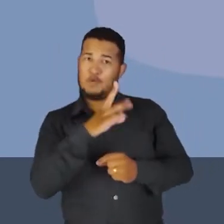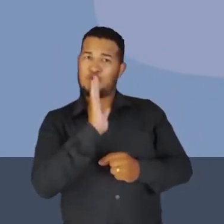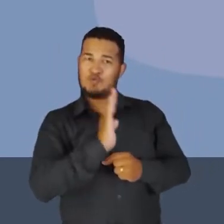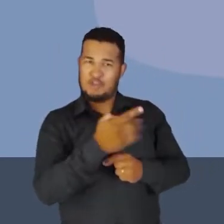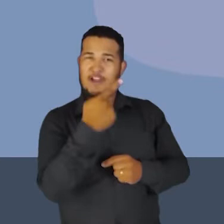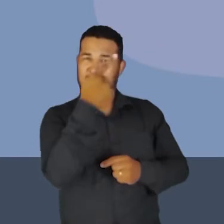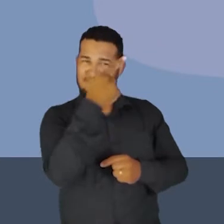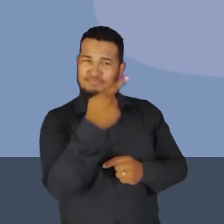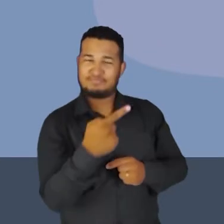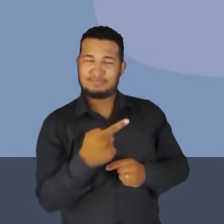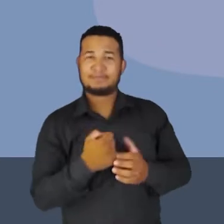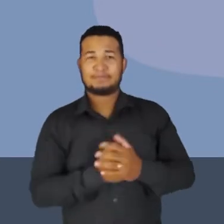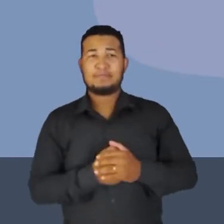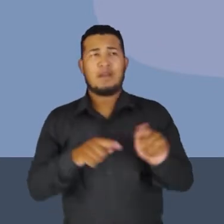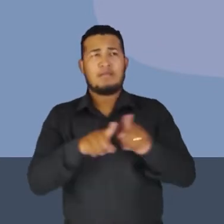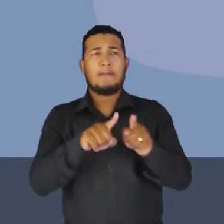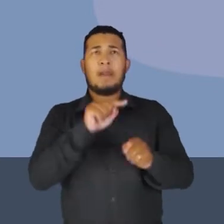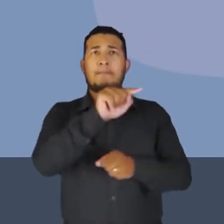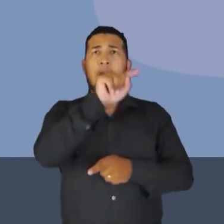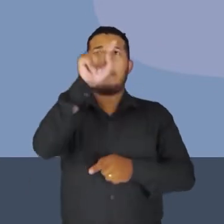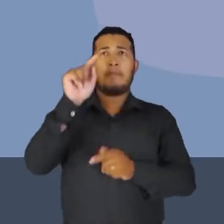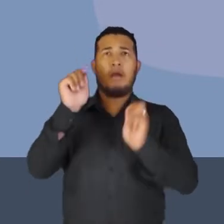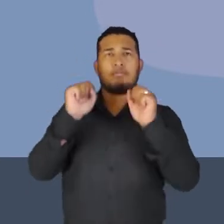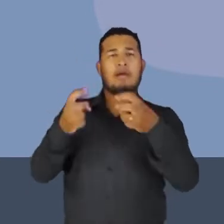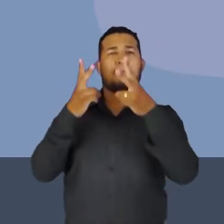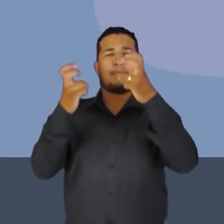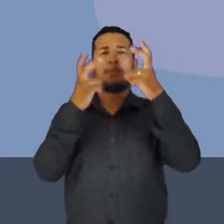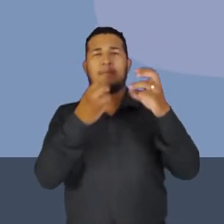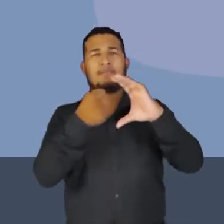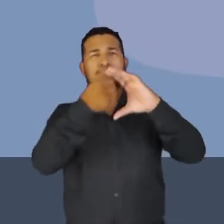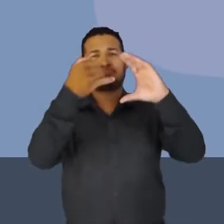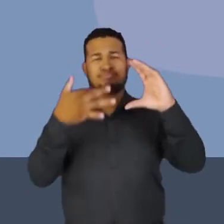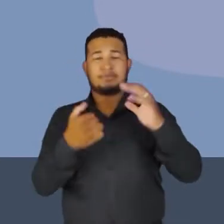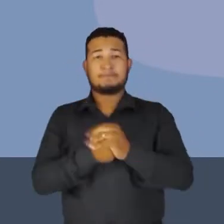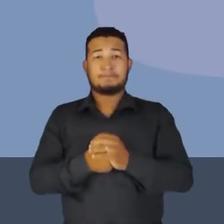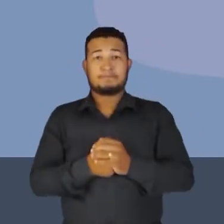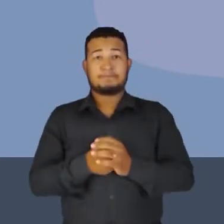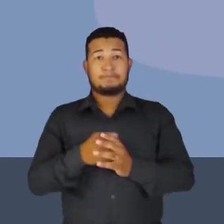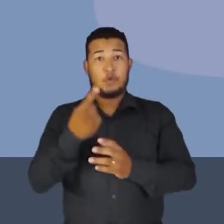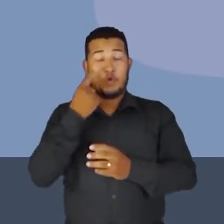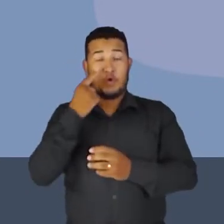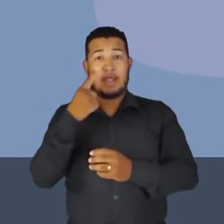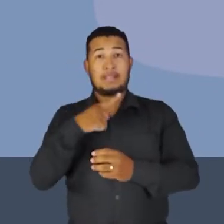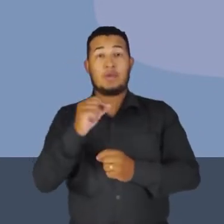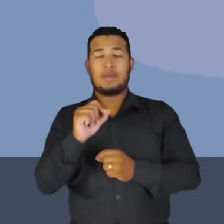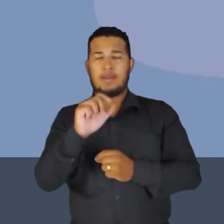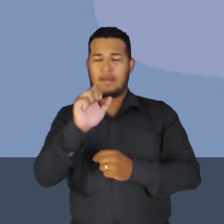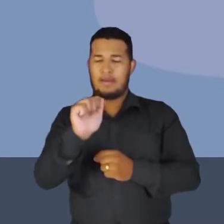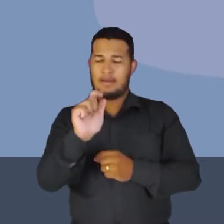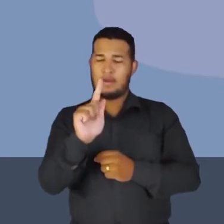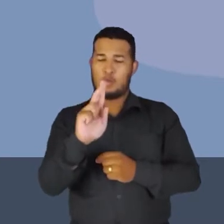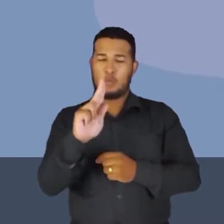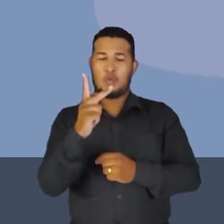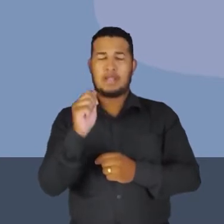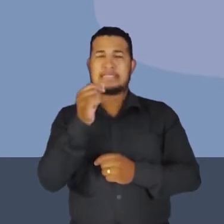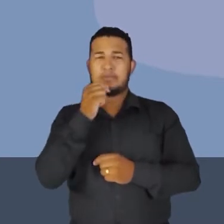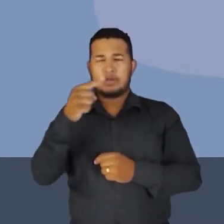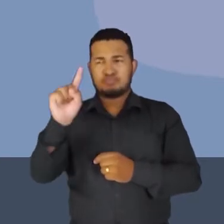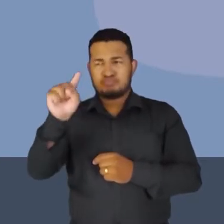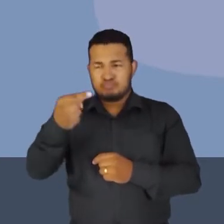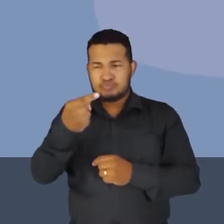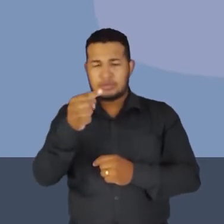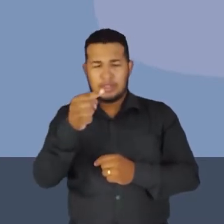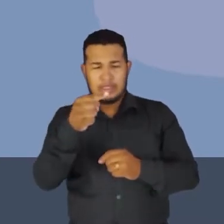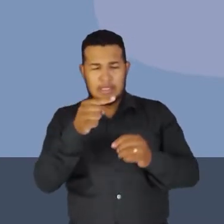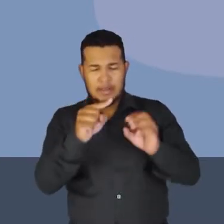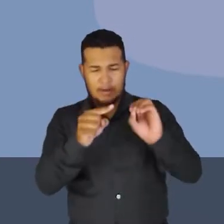no mundo externo. Observe que você tem ali uma agulha e eu estou pegando um pedacinho dessa agulha e